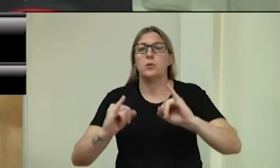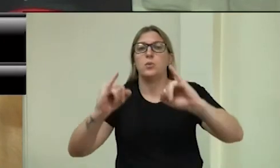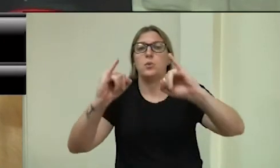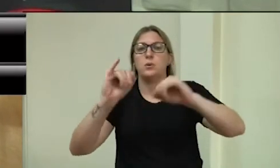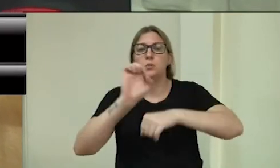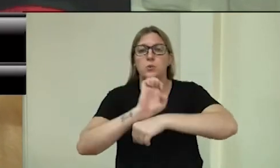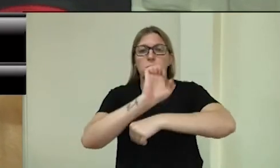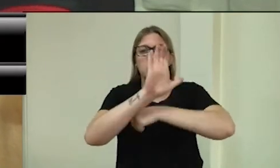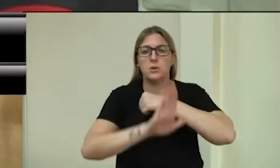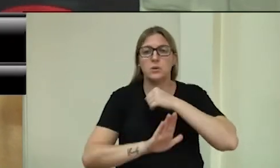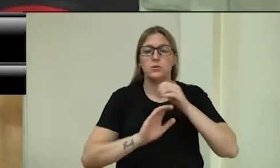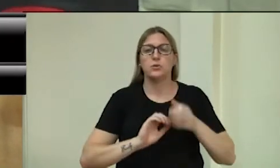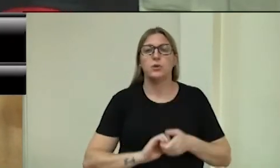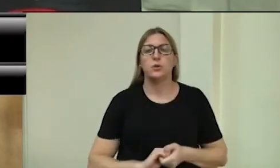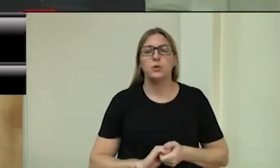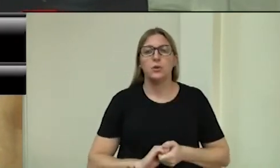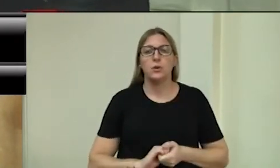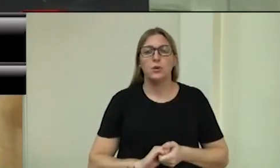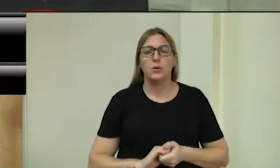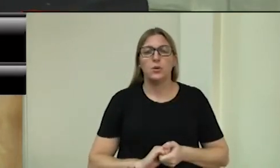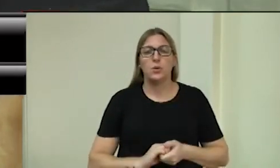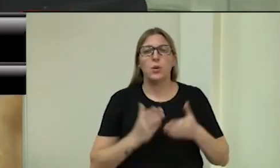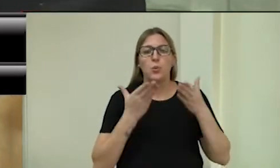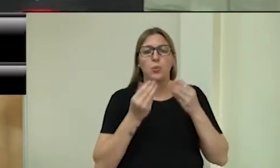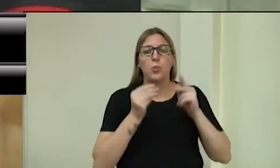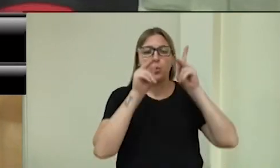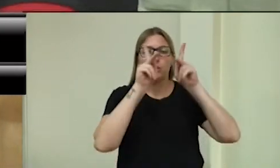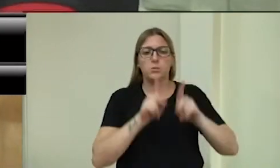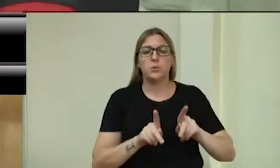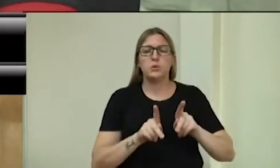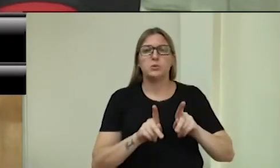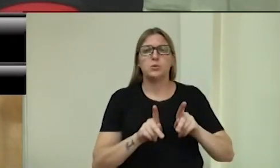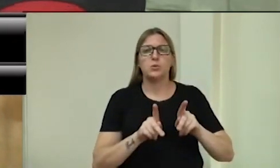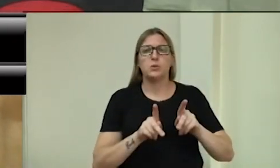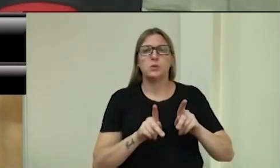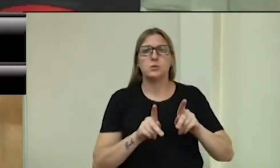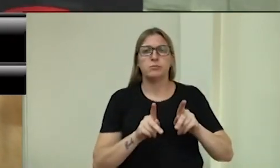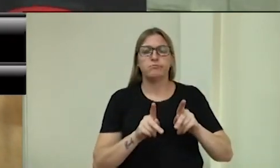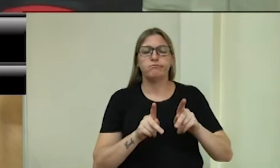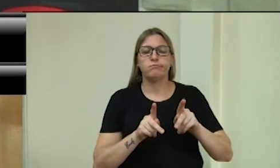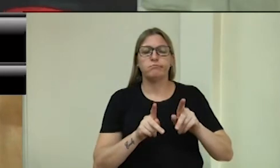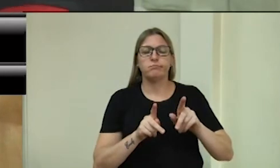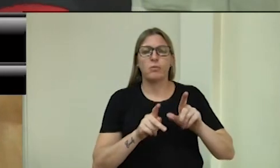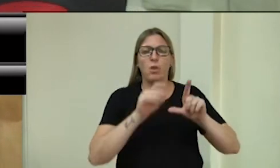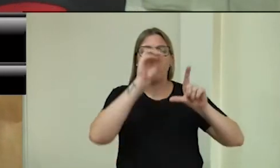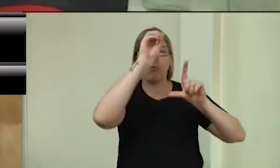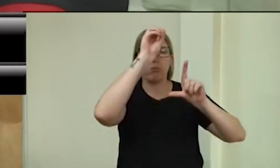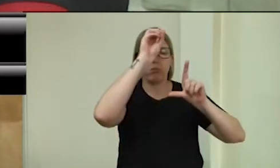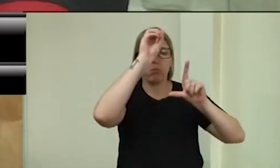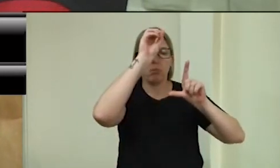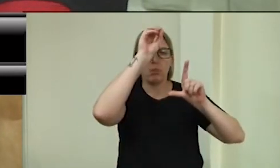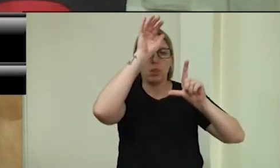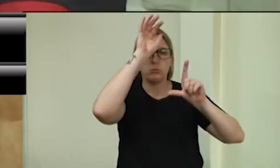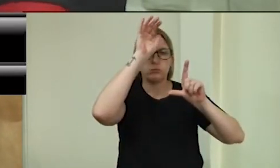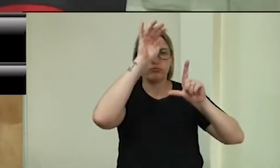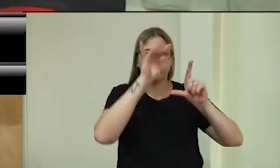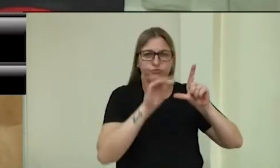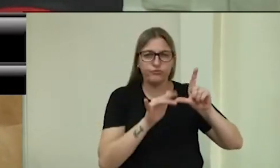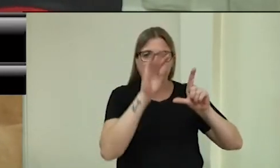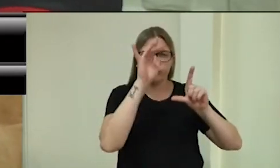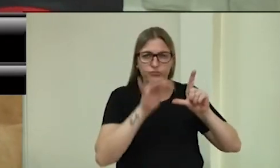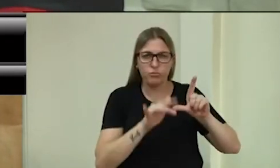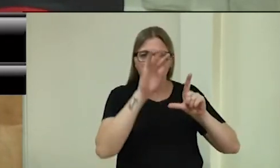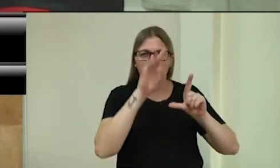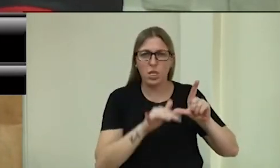pessoas pulverizaram as redes sociais com alguns comentários talvez infelizes, talvez apenas levianos,